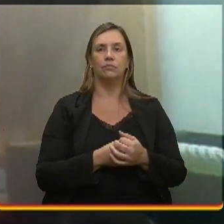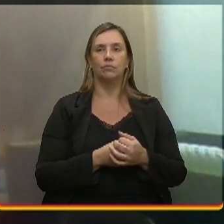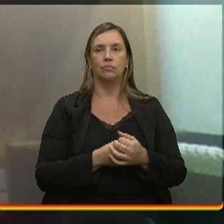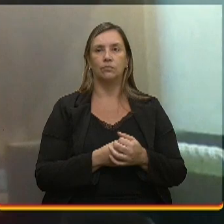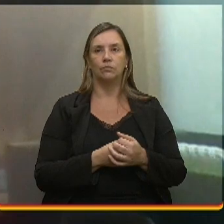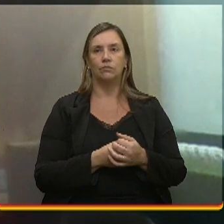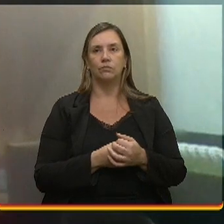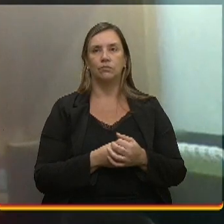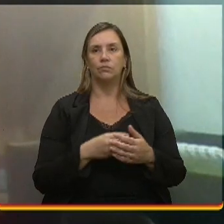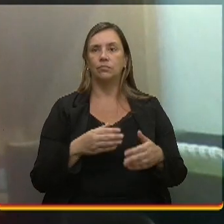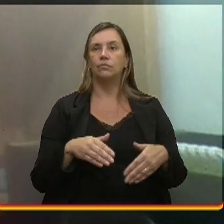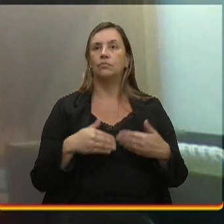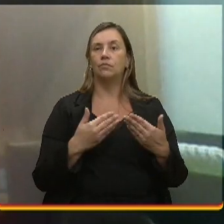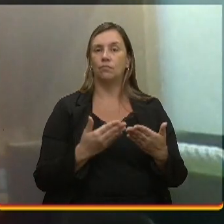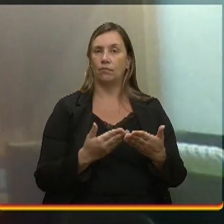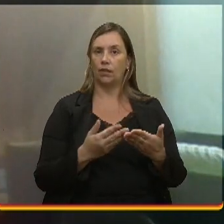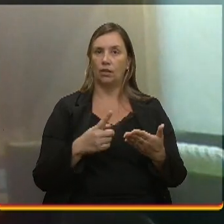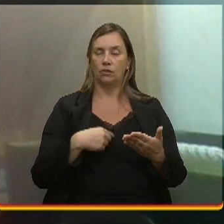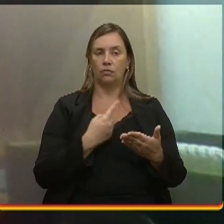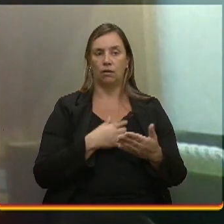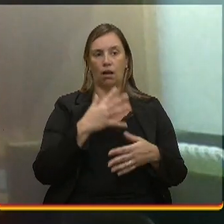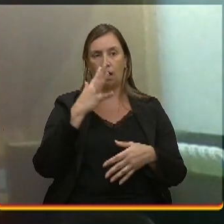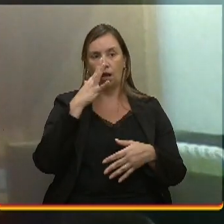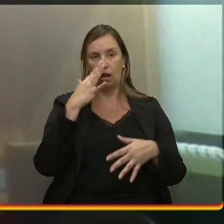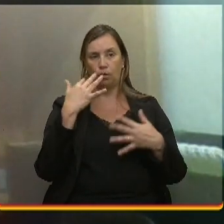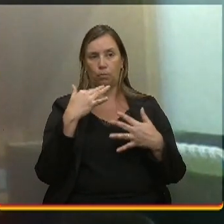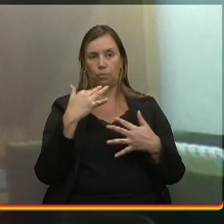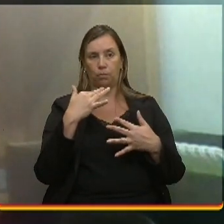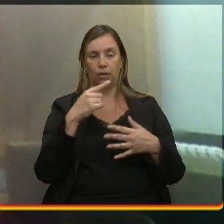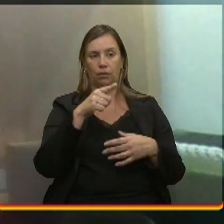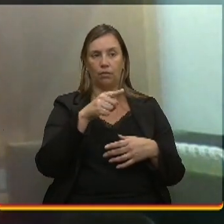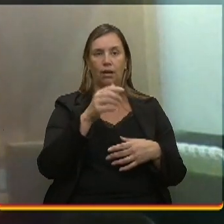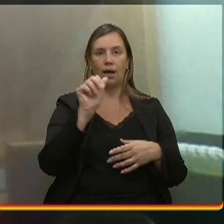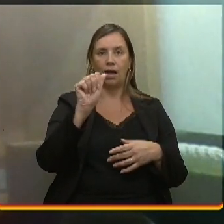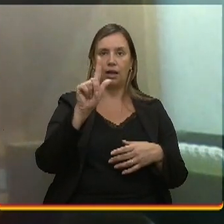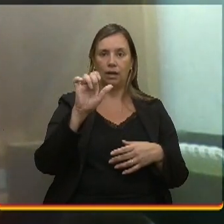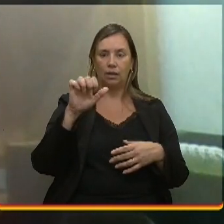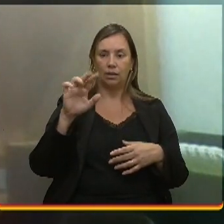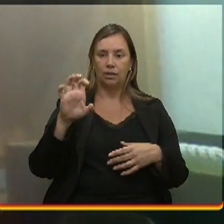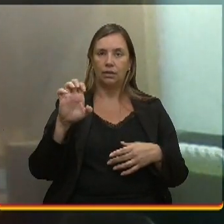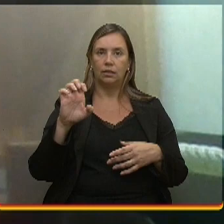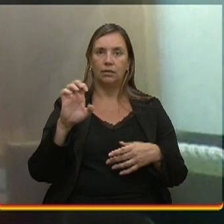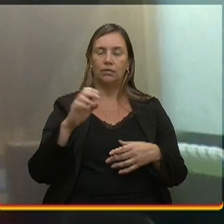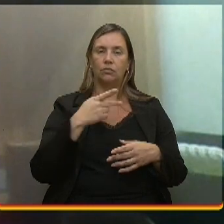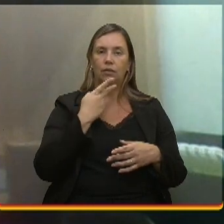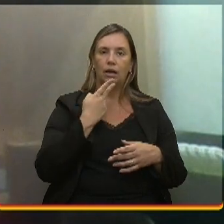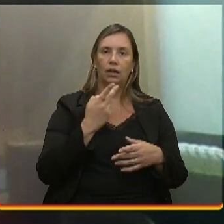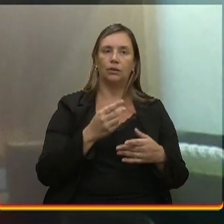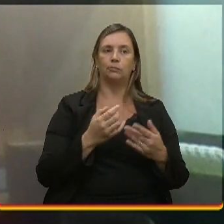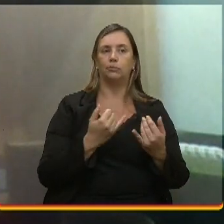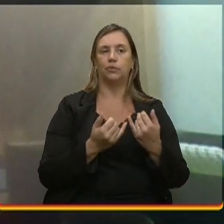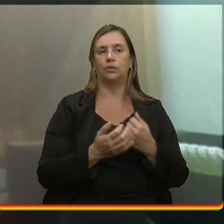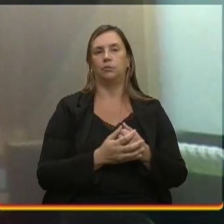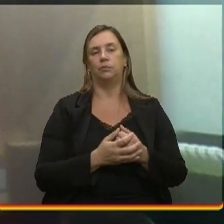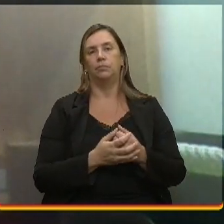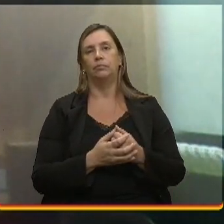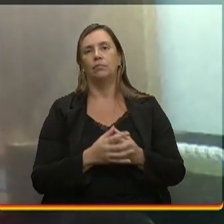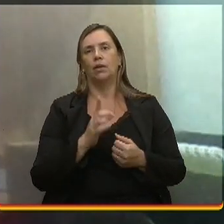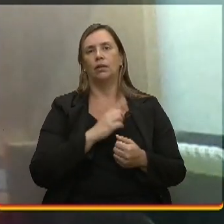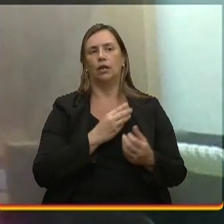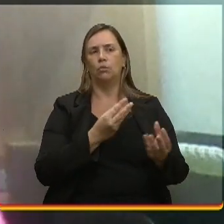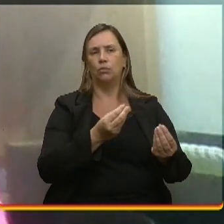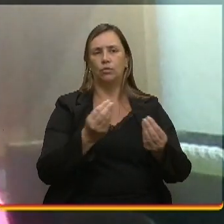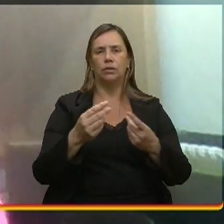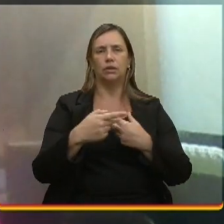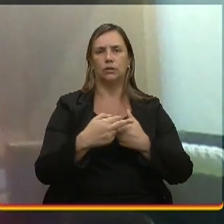Mas, enfim, a gente fica sem pasma quando ouve a Aline falando e é isso mesmo, sabe? Essa questão aí de trazer quanta coisa tem por causa da força